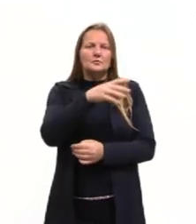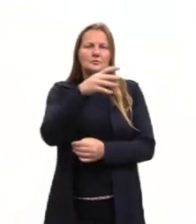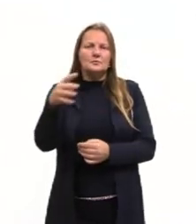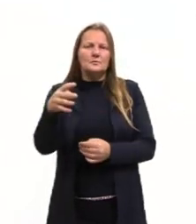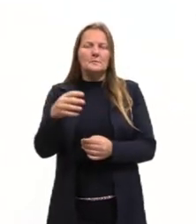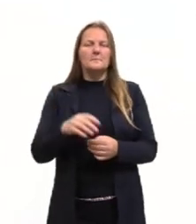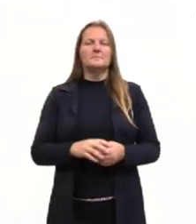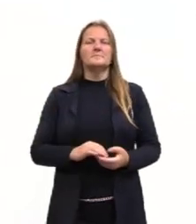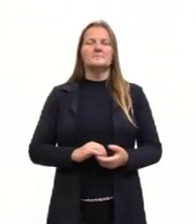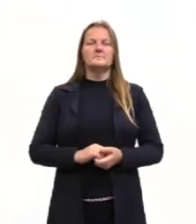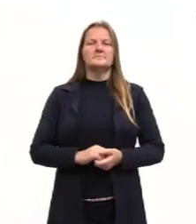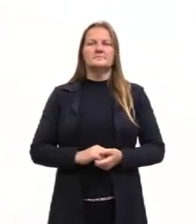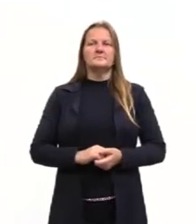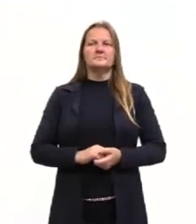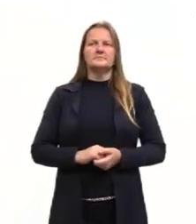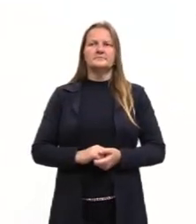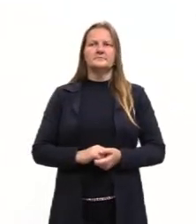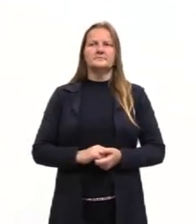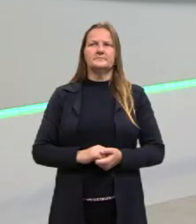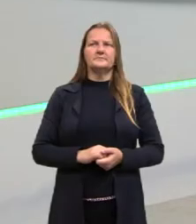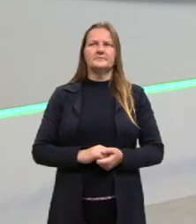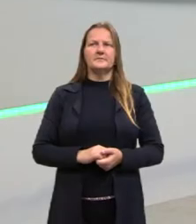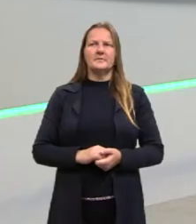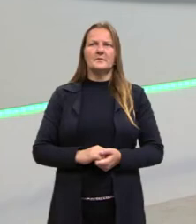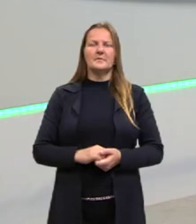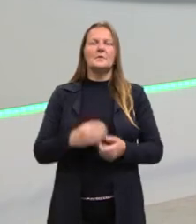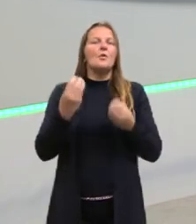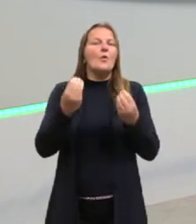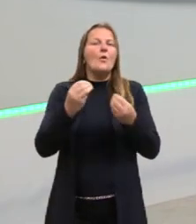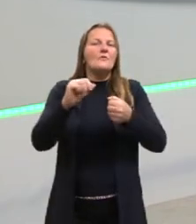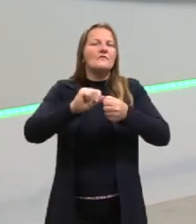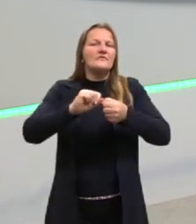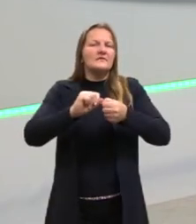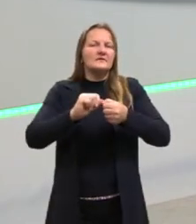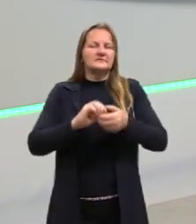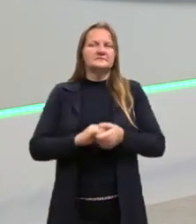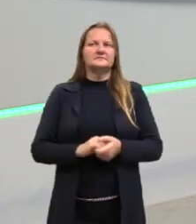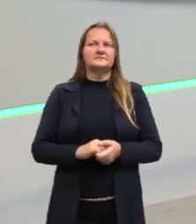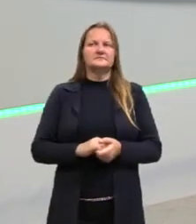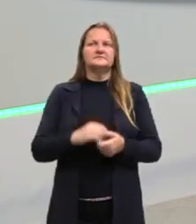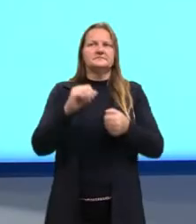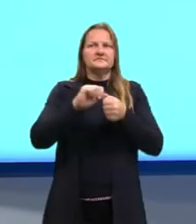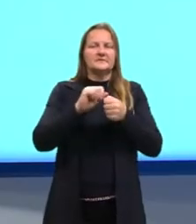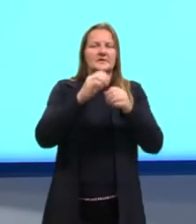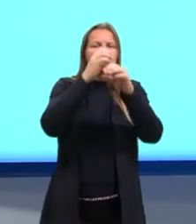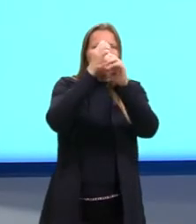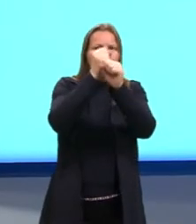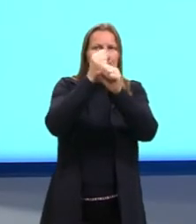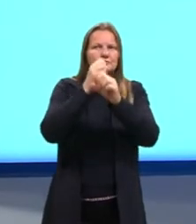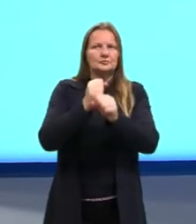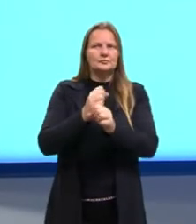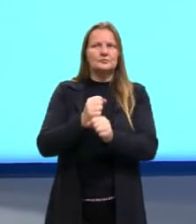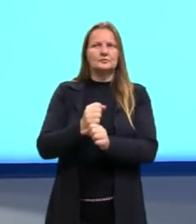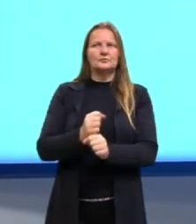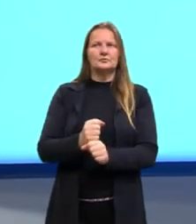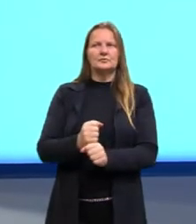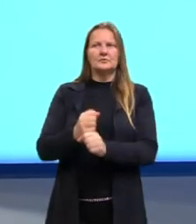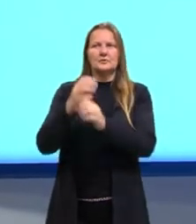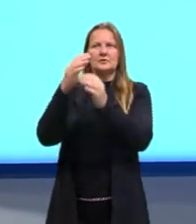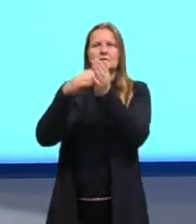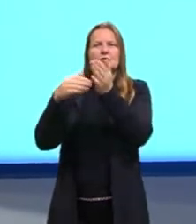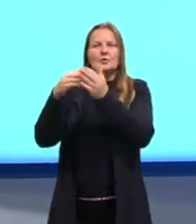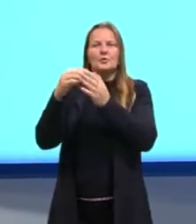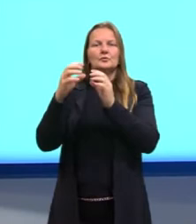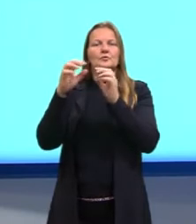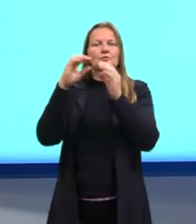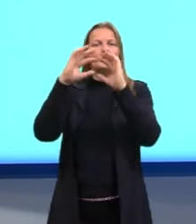na média por partida. Como que nós vamos fazer? Nós vamos somar do total todos os